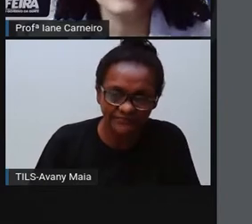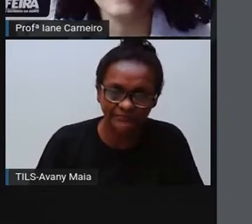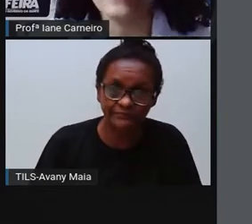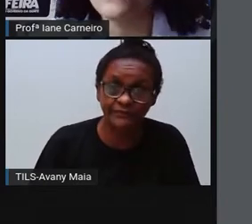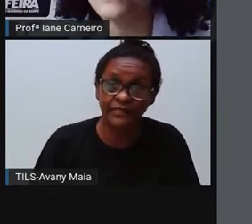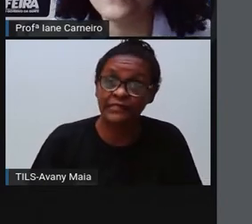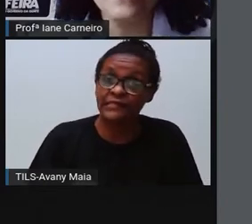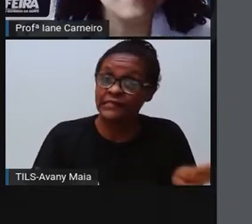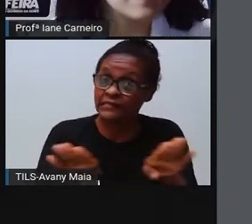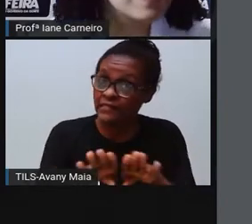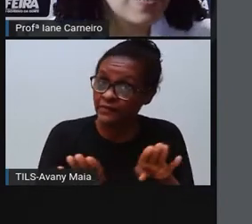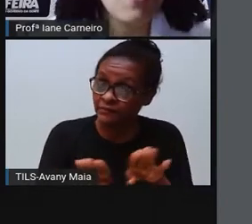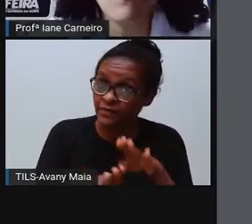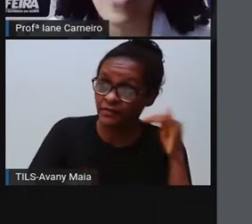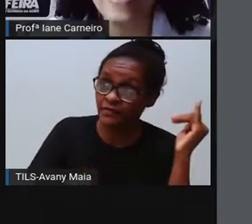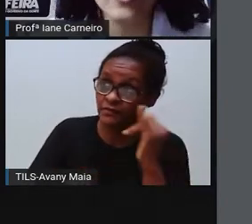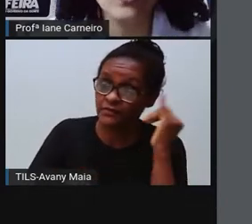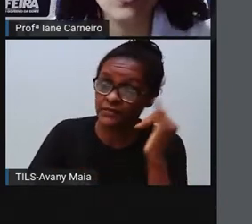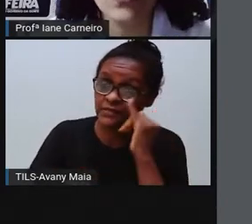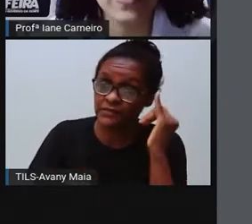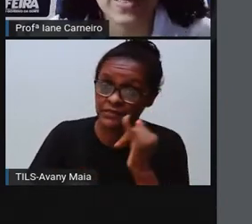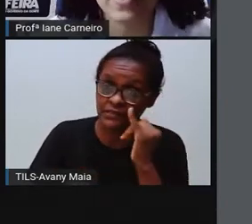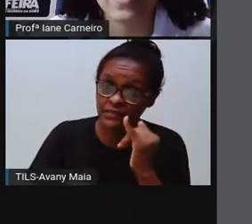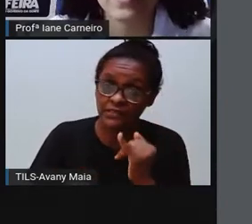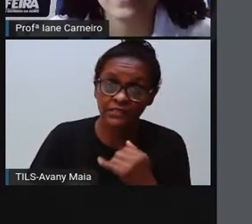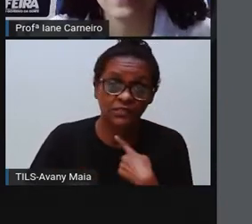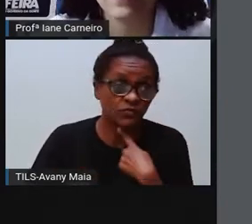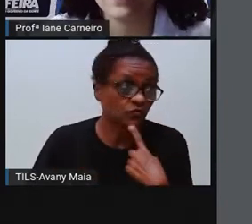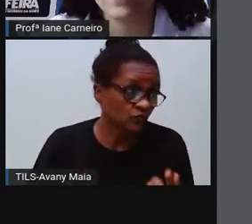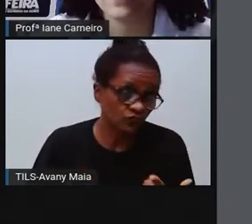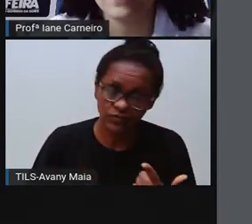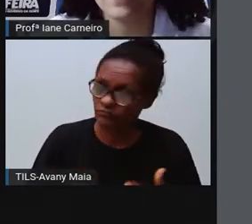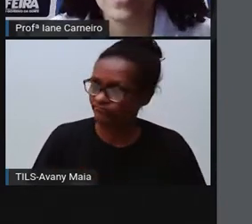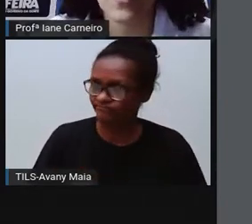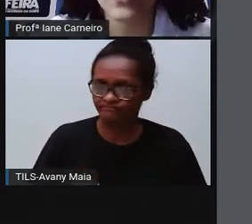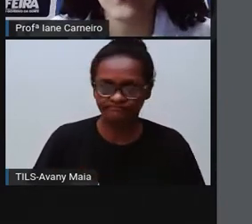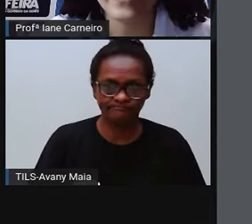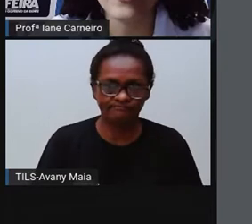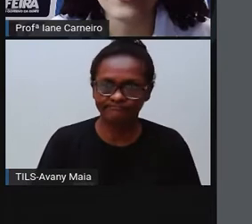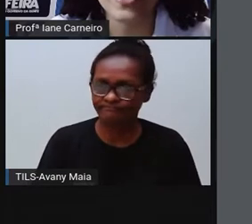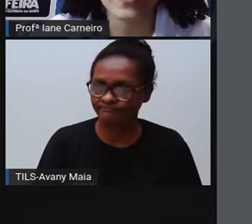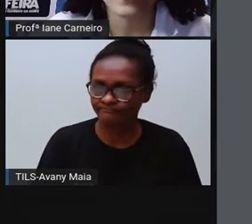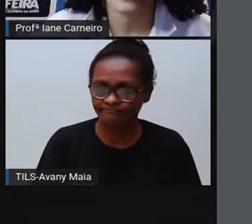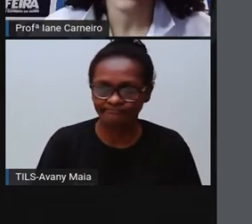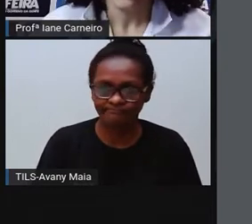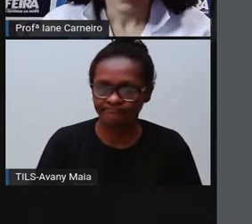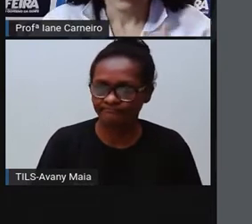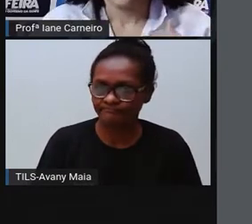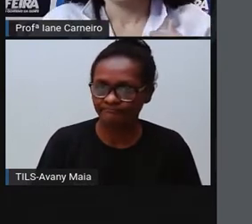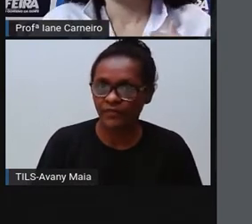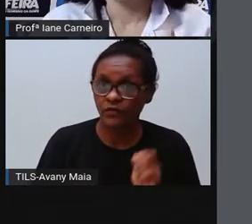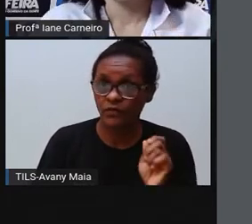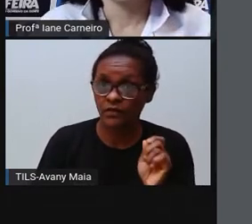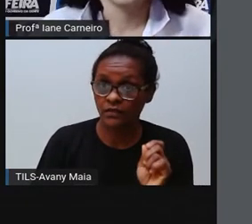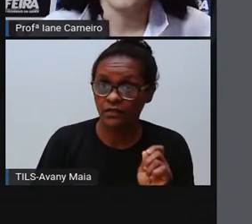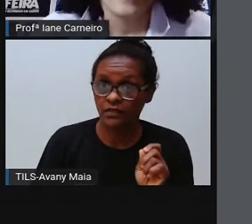Então, não há dúvidas. Não há dúvidas de que... Olha!